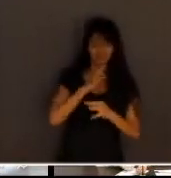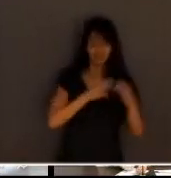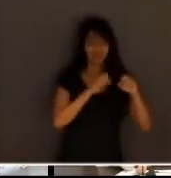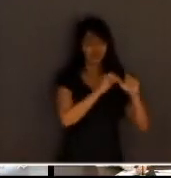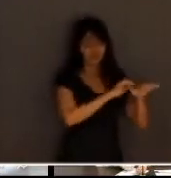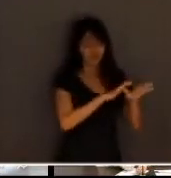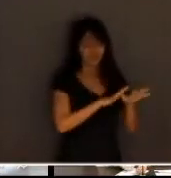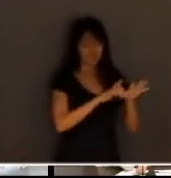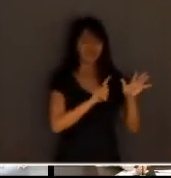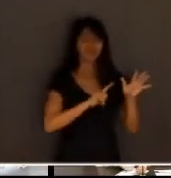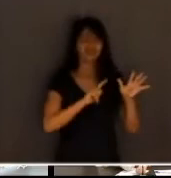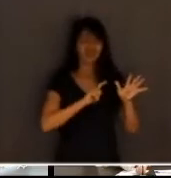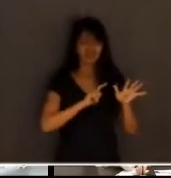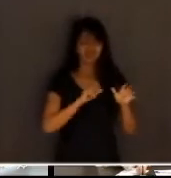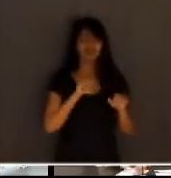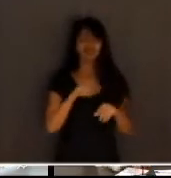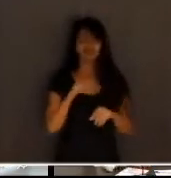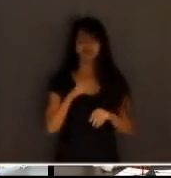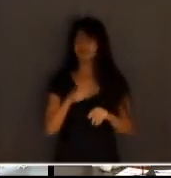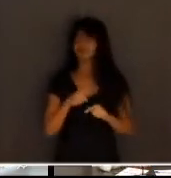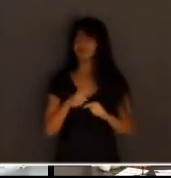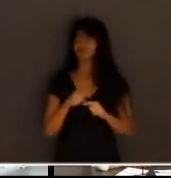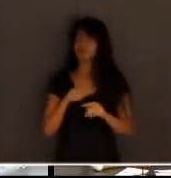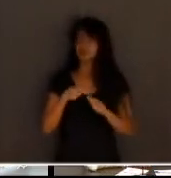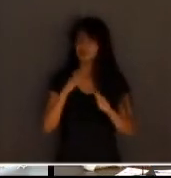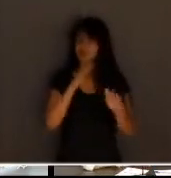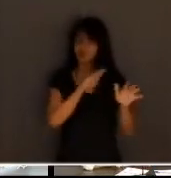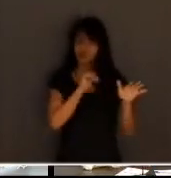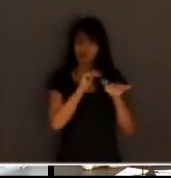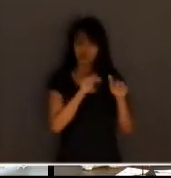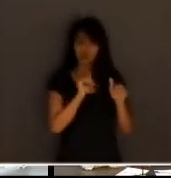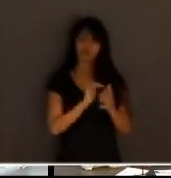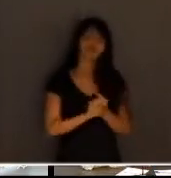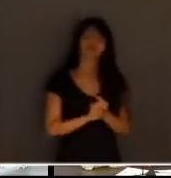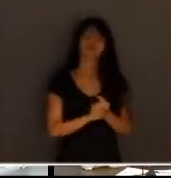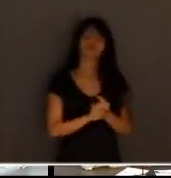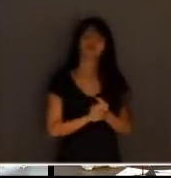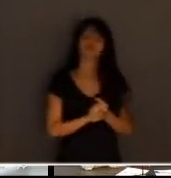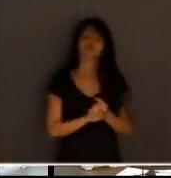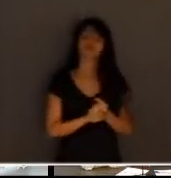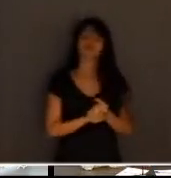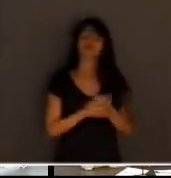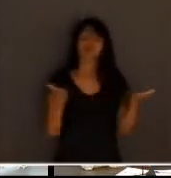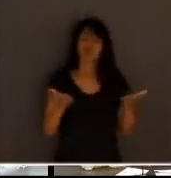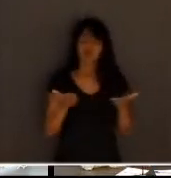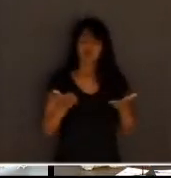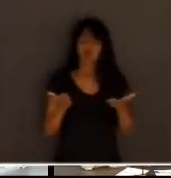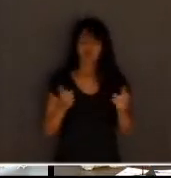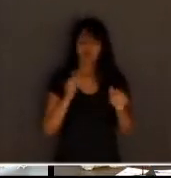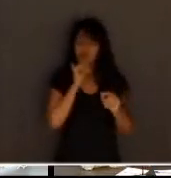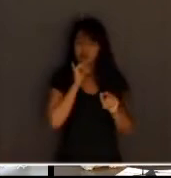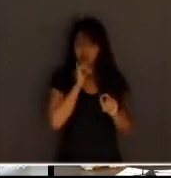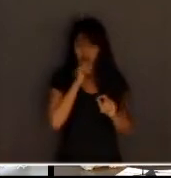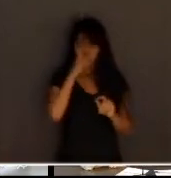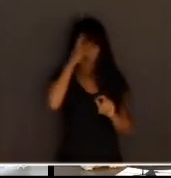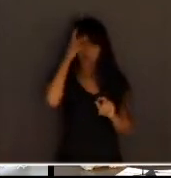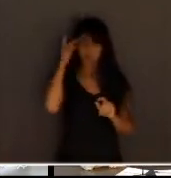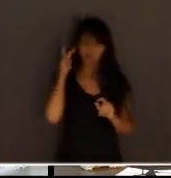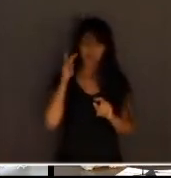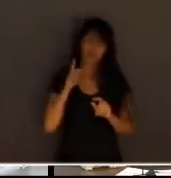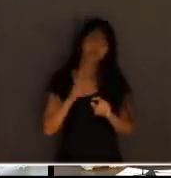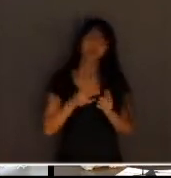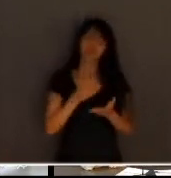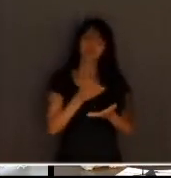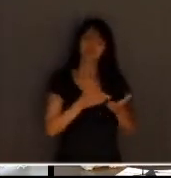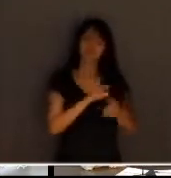nos atender com os nossos chamamentos. Com relação, ainda, às questões do dia a